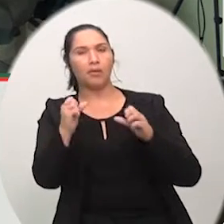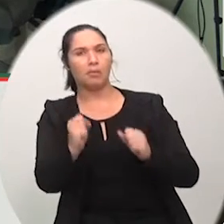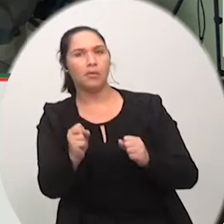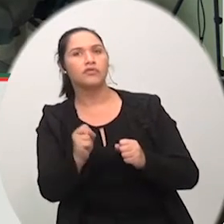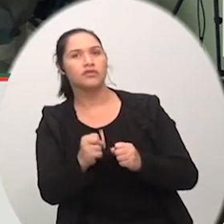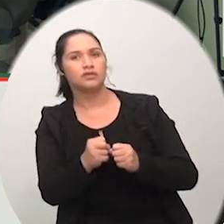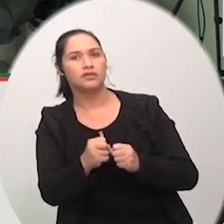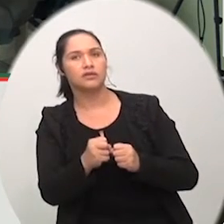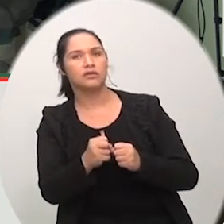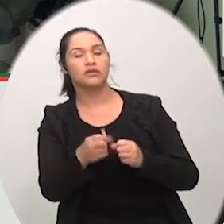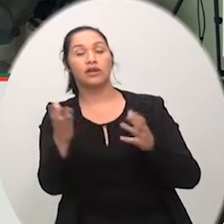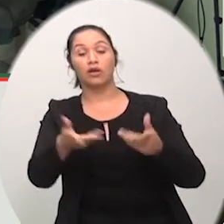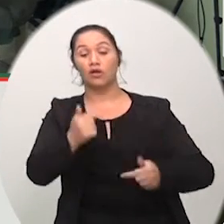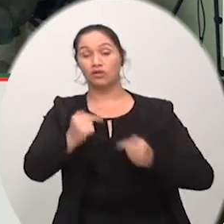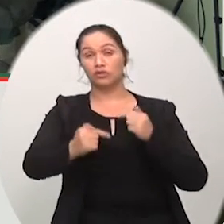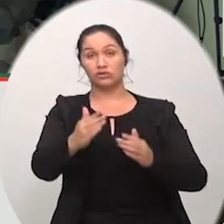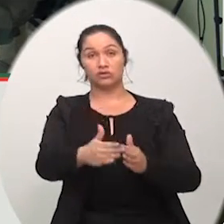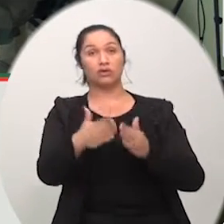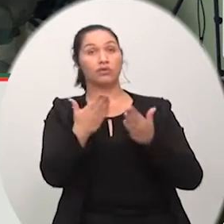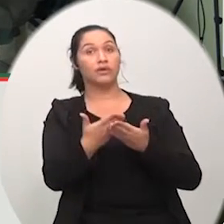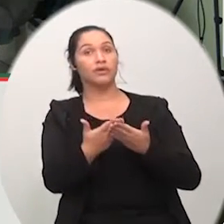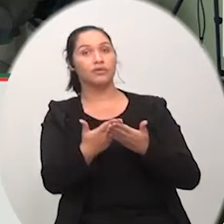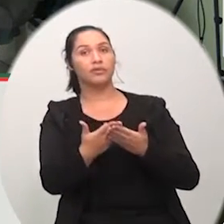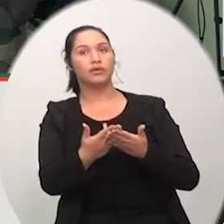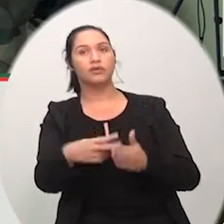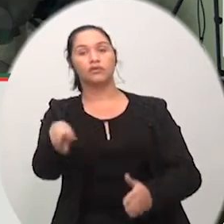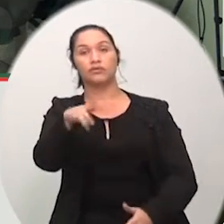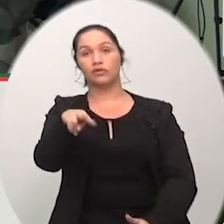Demira Honorato vossa excelência dispõe de 5 minutos